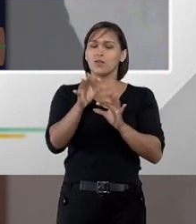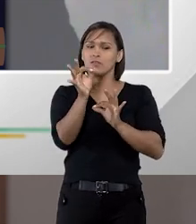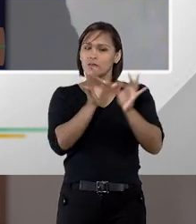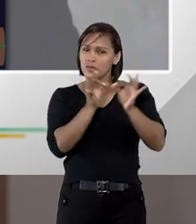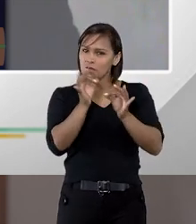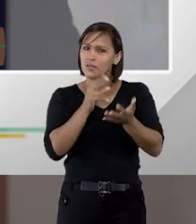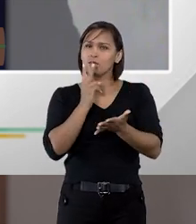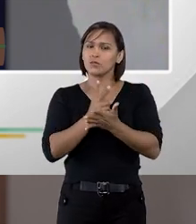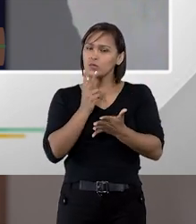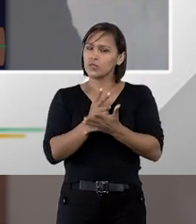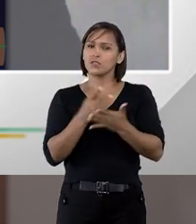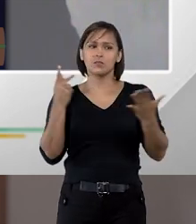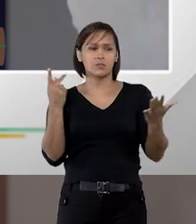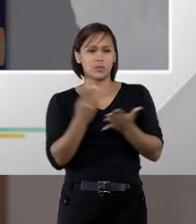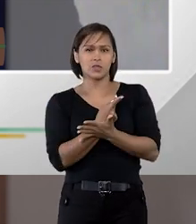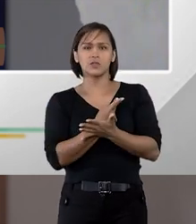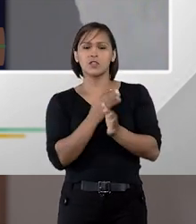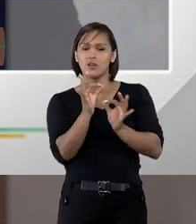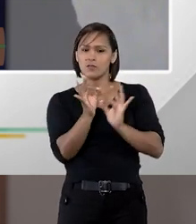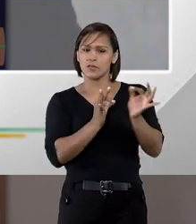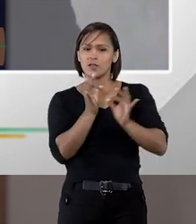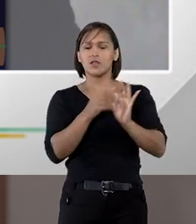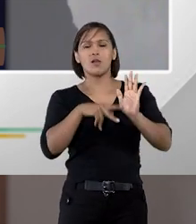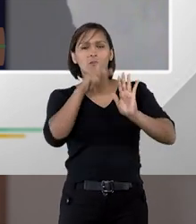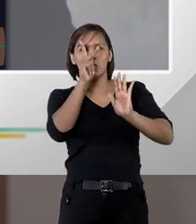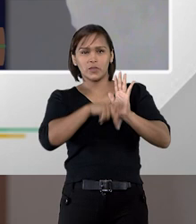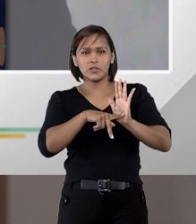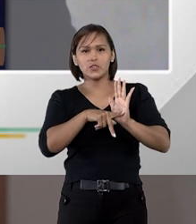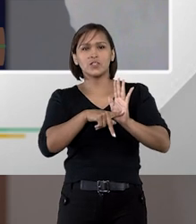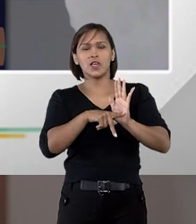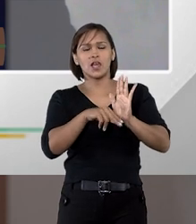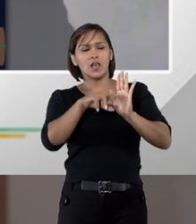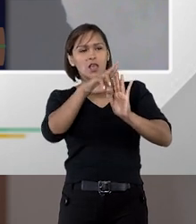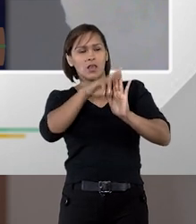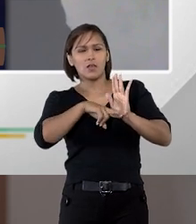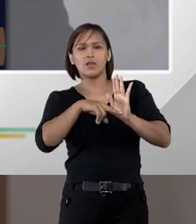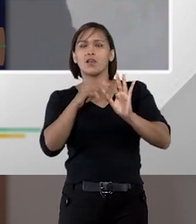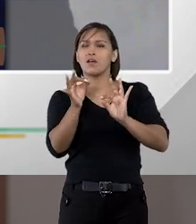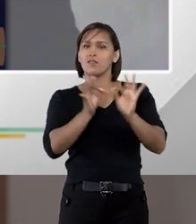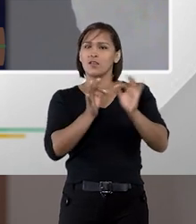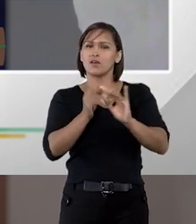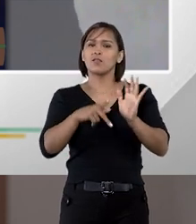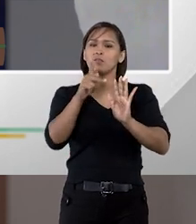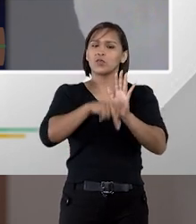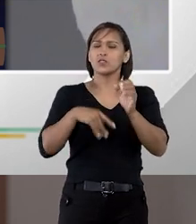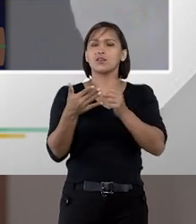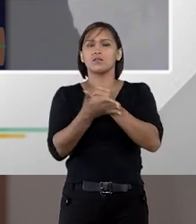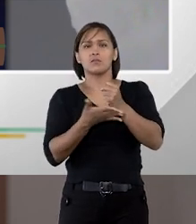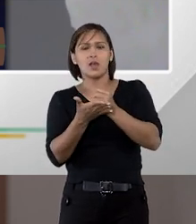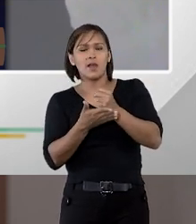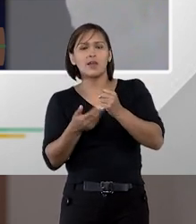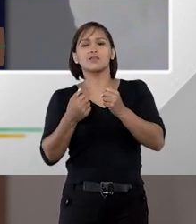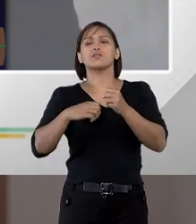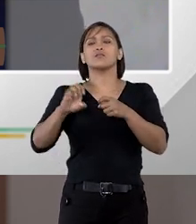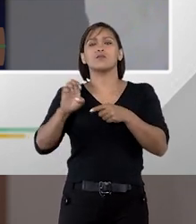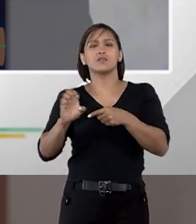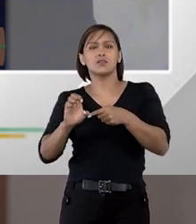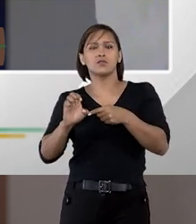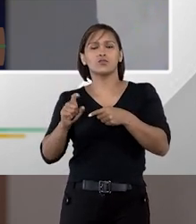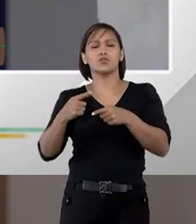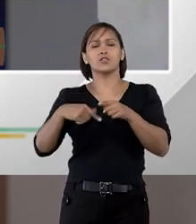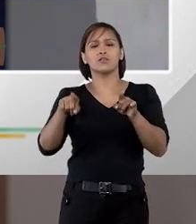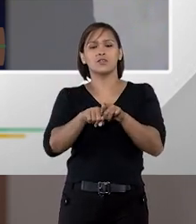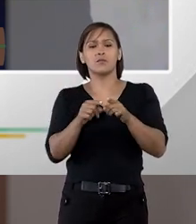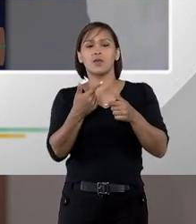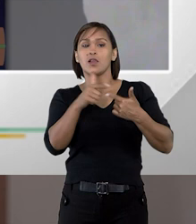vai ter que elaborar, como sempre existiu, você vai ter que elaborar os projetos, em regra, vai elaborar o projeto básico, em regra o executivo,